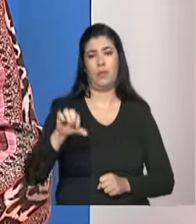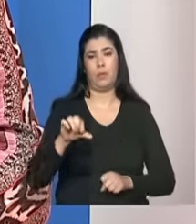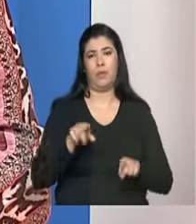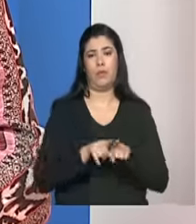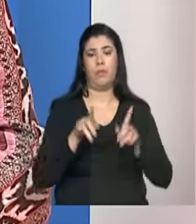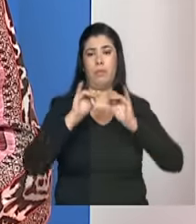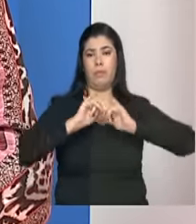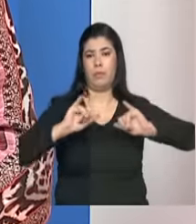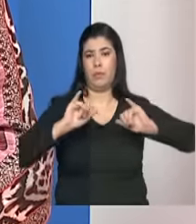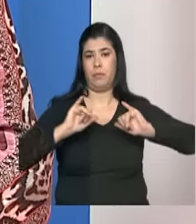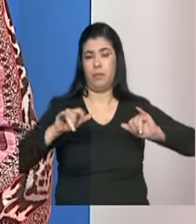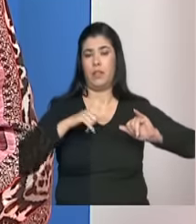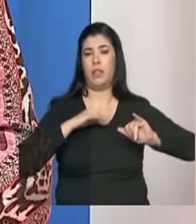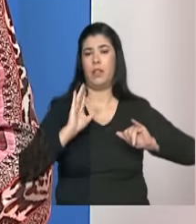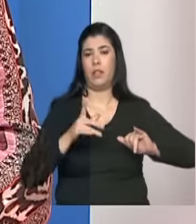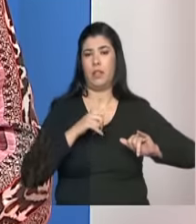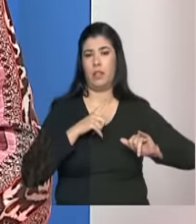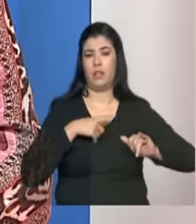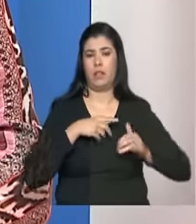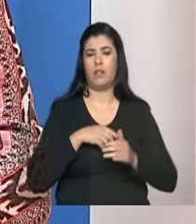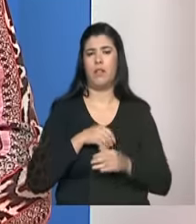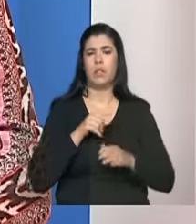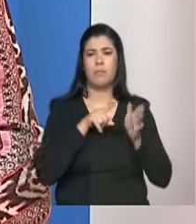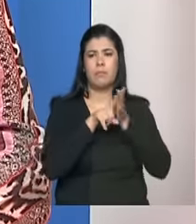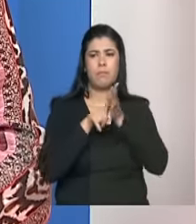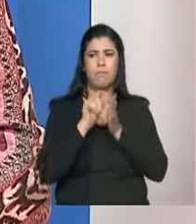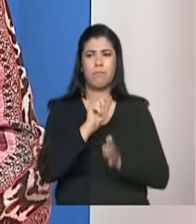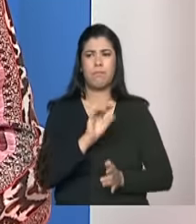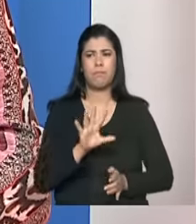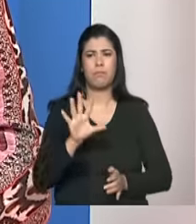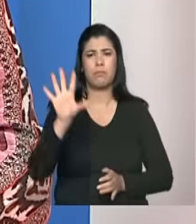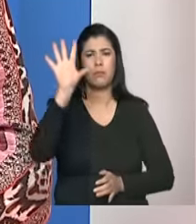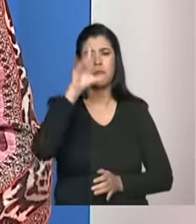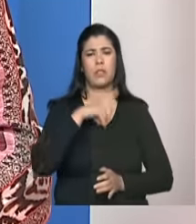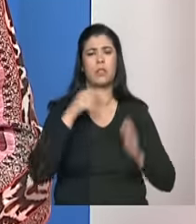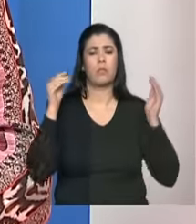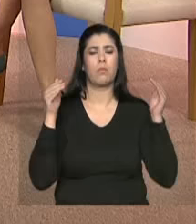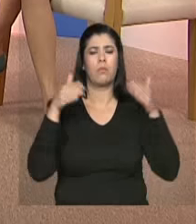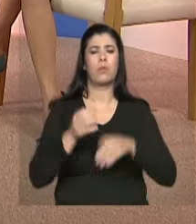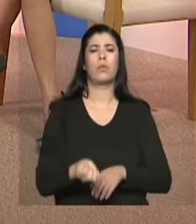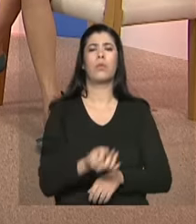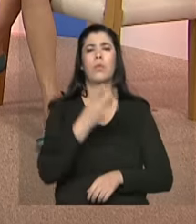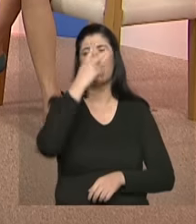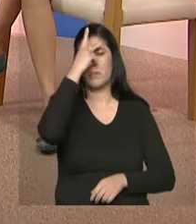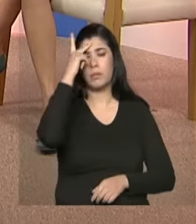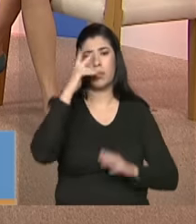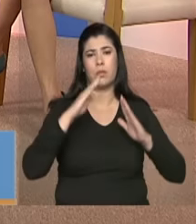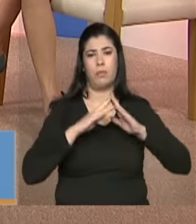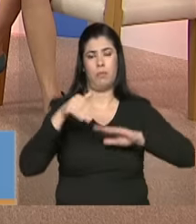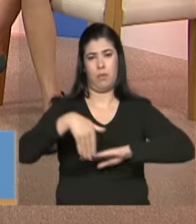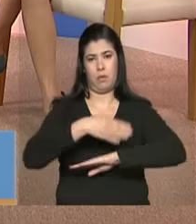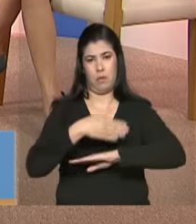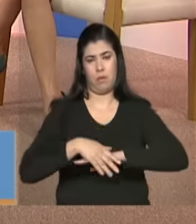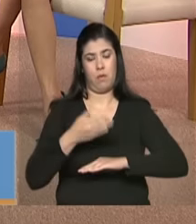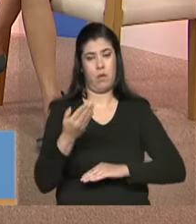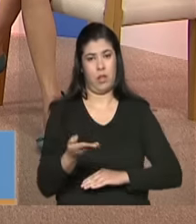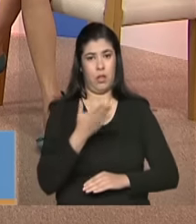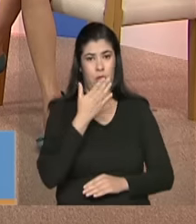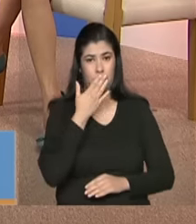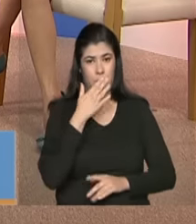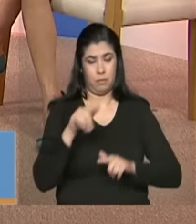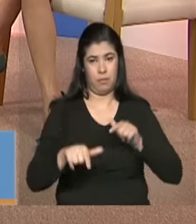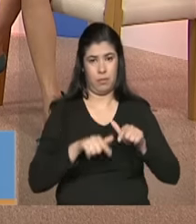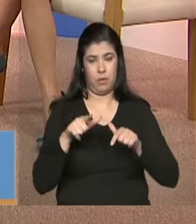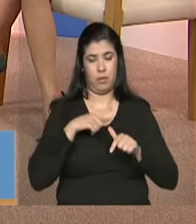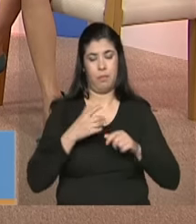os dados em 2009 em que foi mapeado onde se concentrava o maior número de pessoas em situação de rua então essa oferta ela teve uma